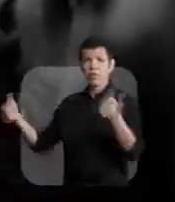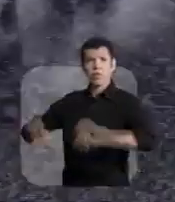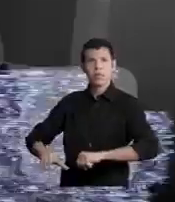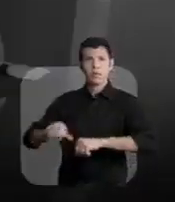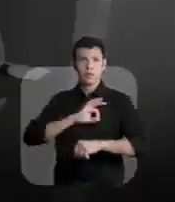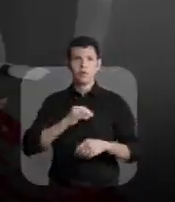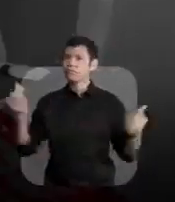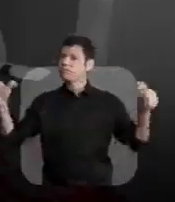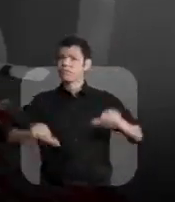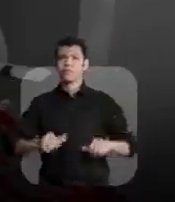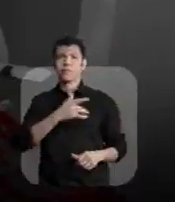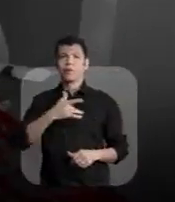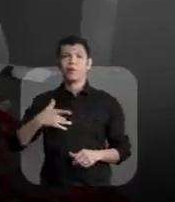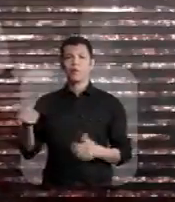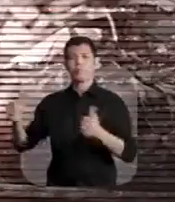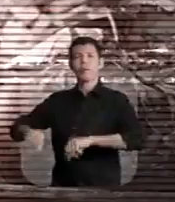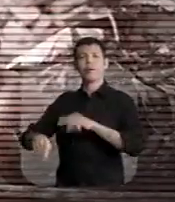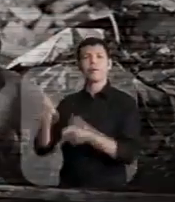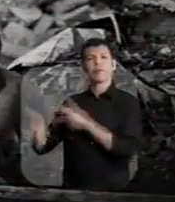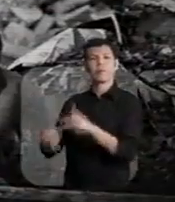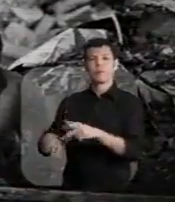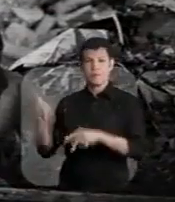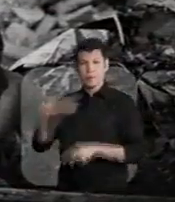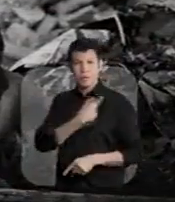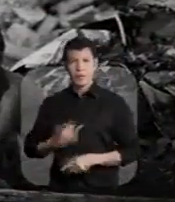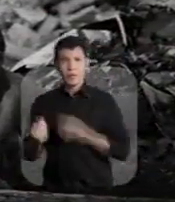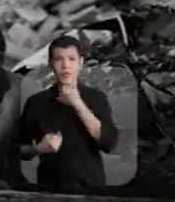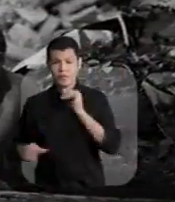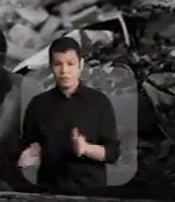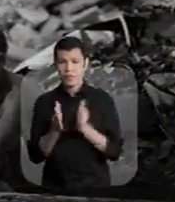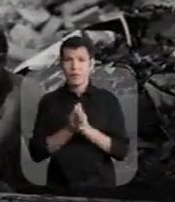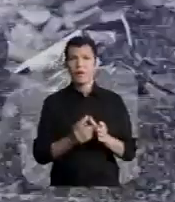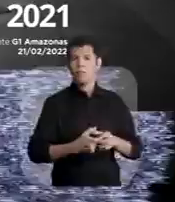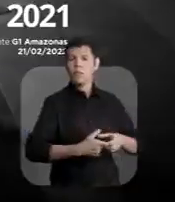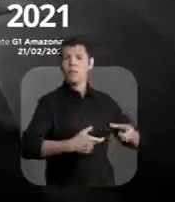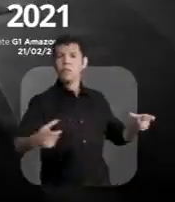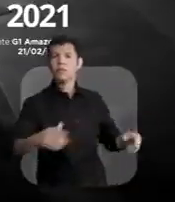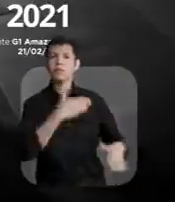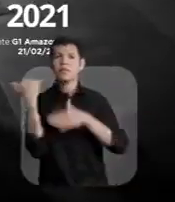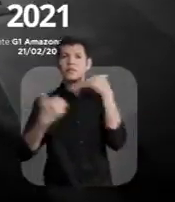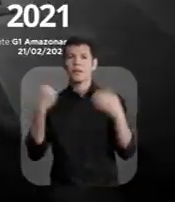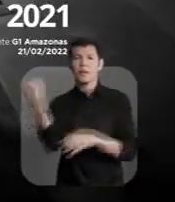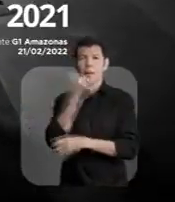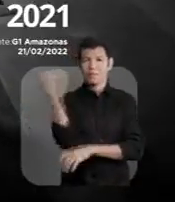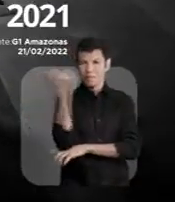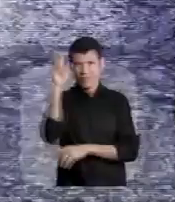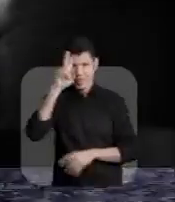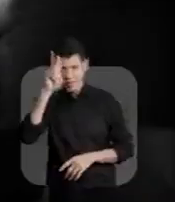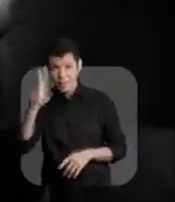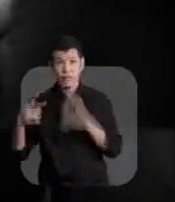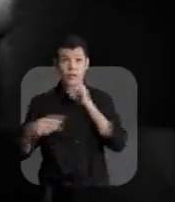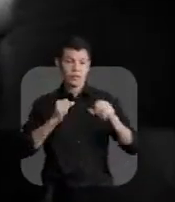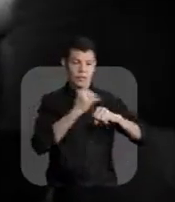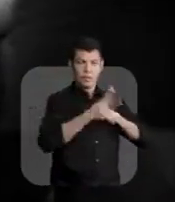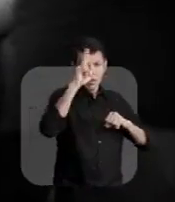segurança nem da saúde dos amazonenses. No governo de Wilson, a pobreza e a fome aumentaram. As mortes violentas bateram recorde. O